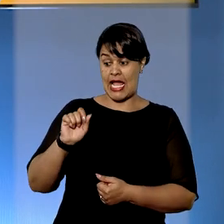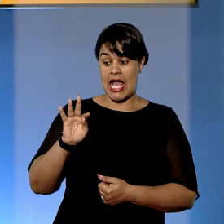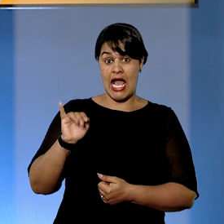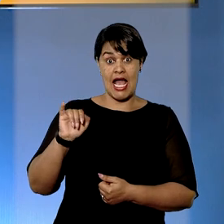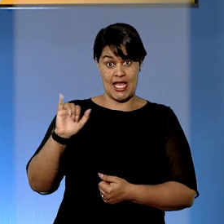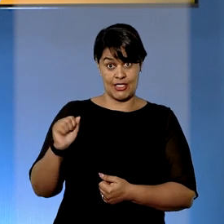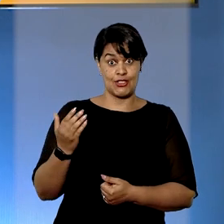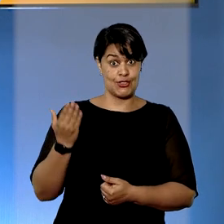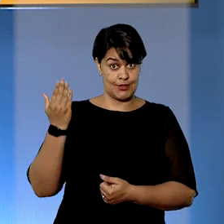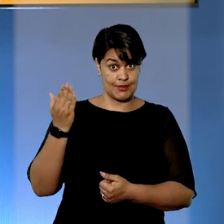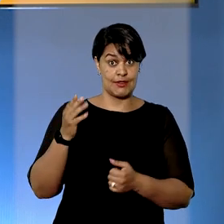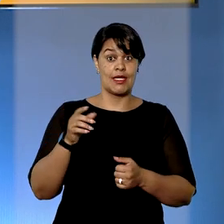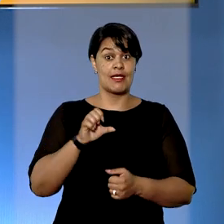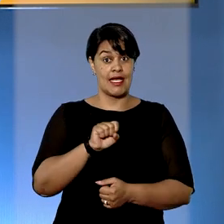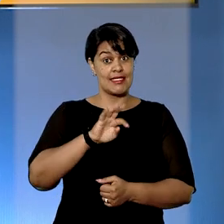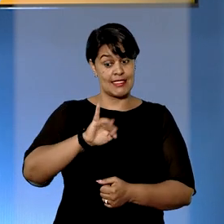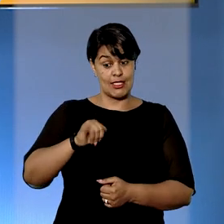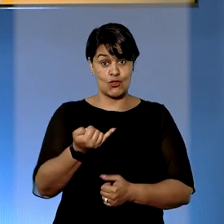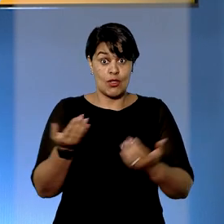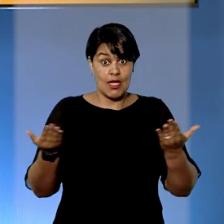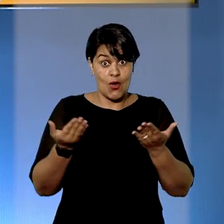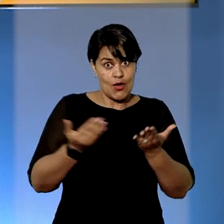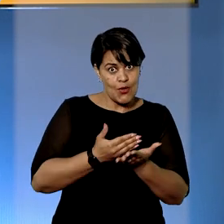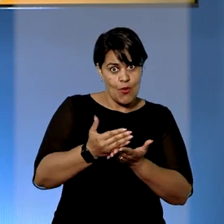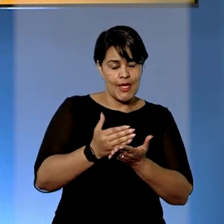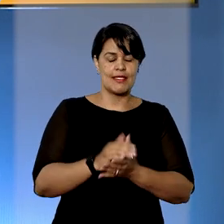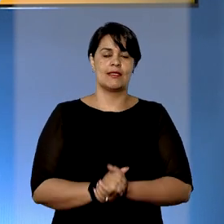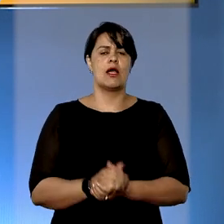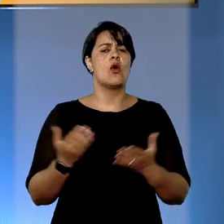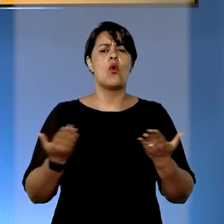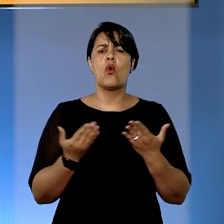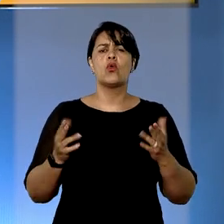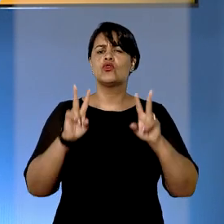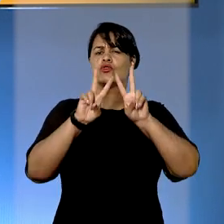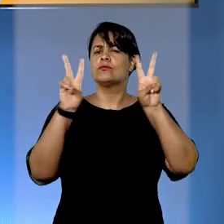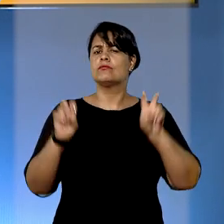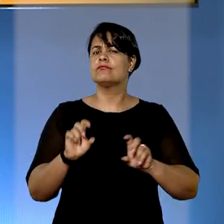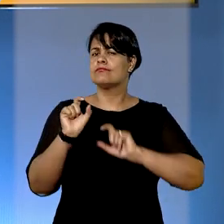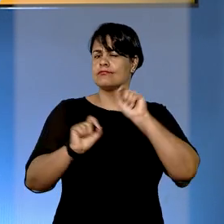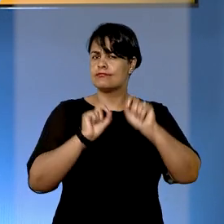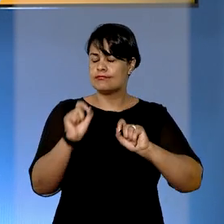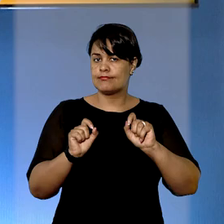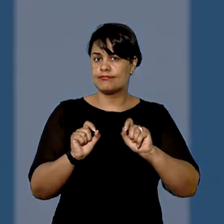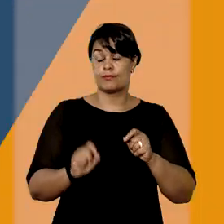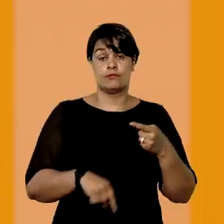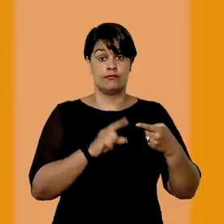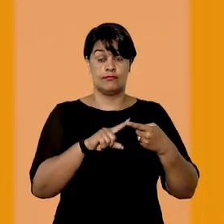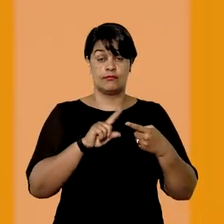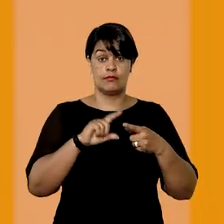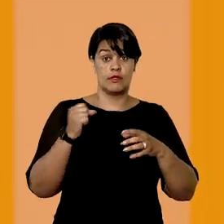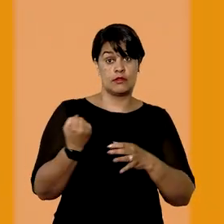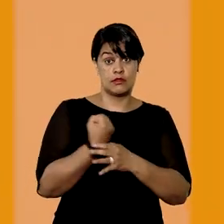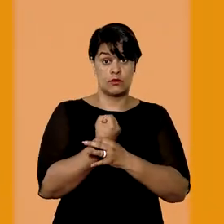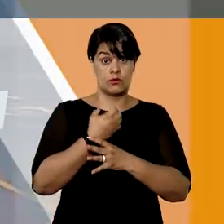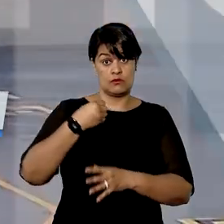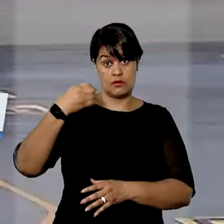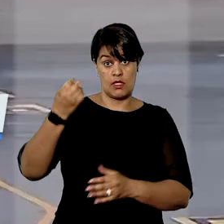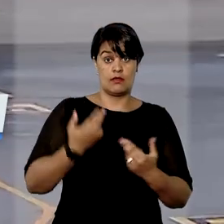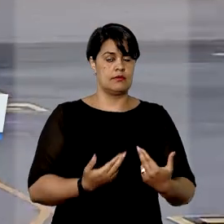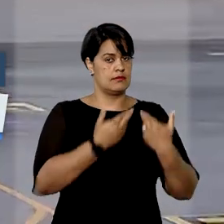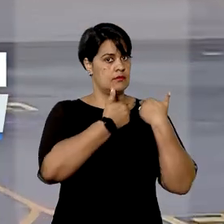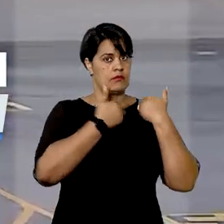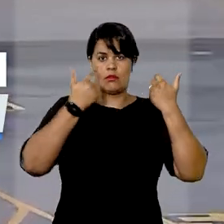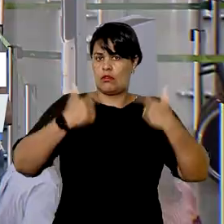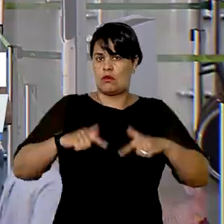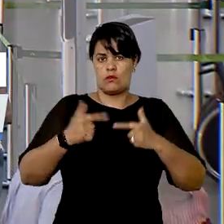Eu sou Kátia Gomes e o STJ Notícias está no ar. No programa de hoje você vai ver. Seguro Viagem não